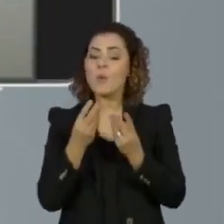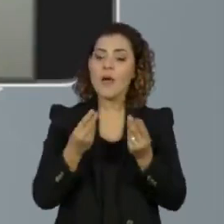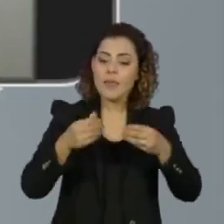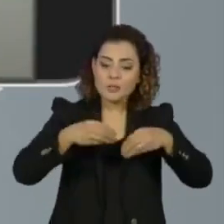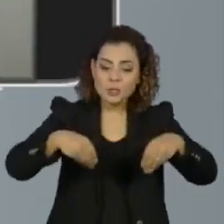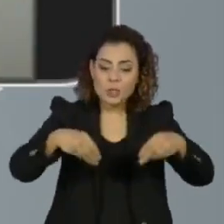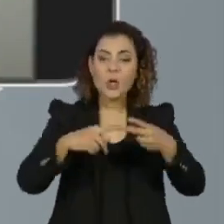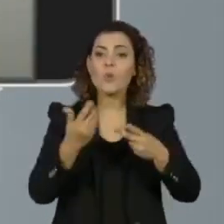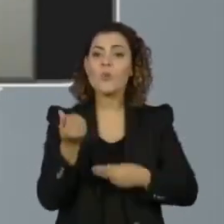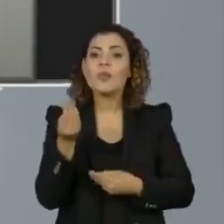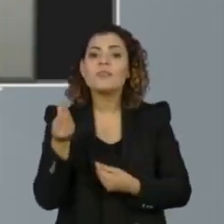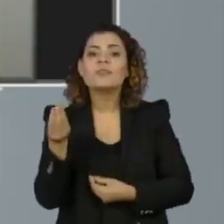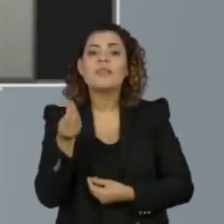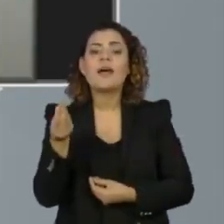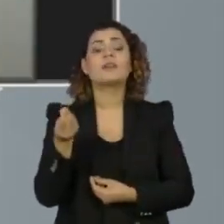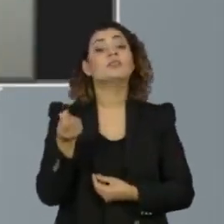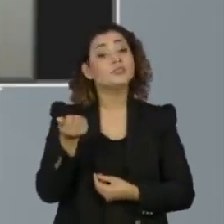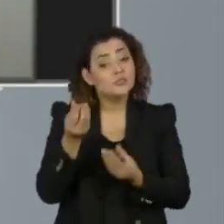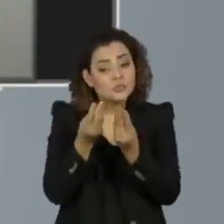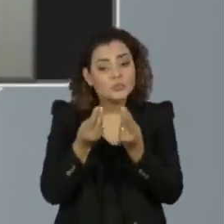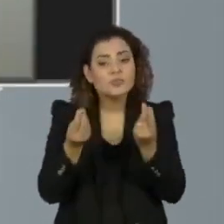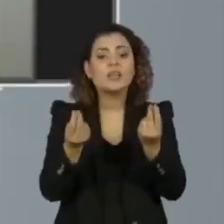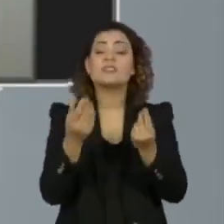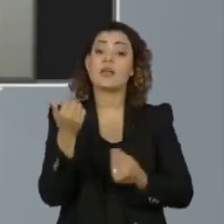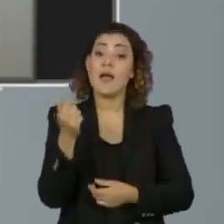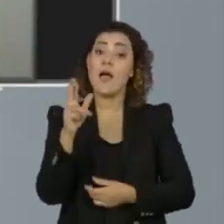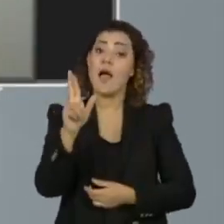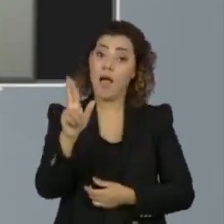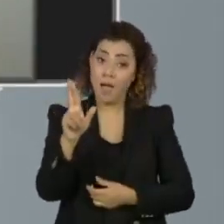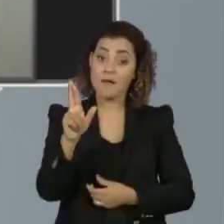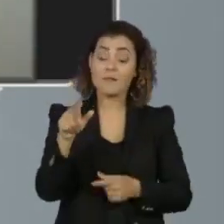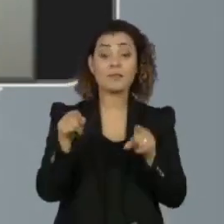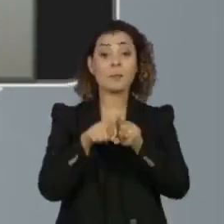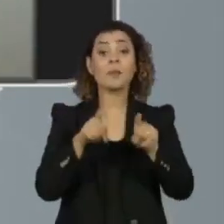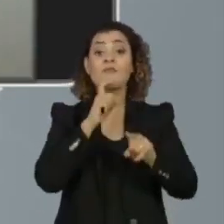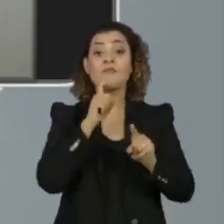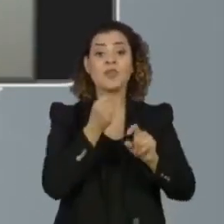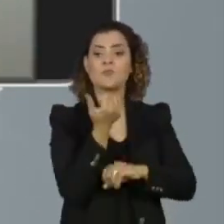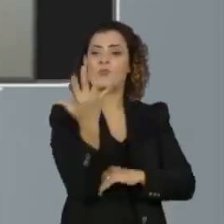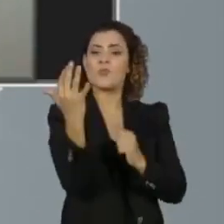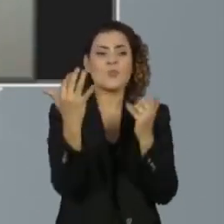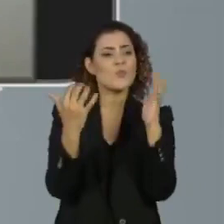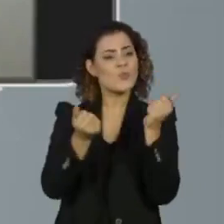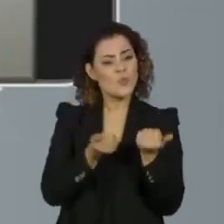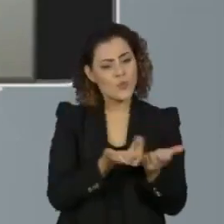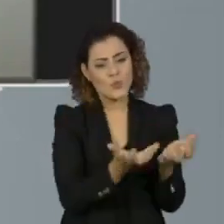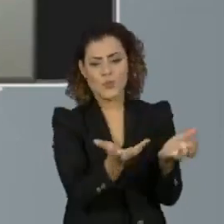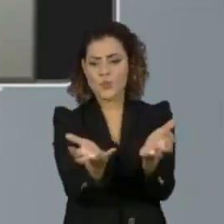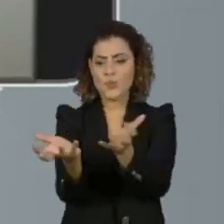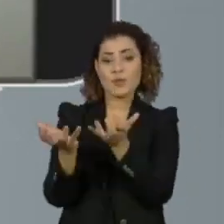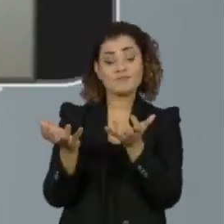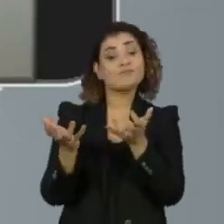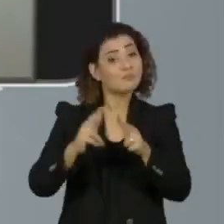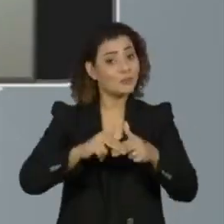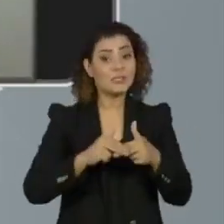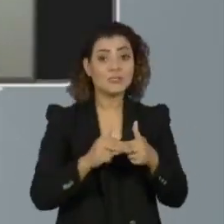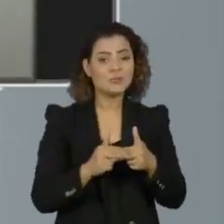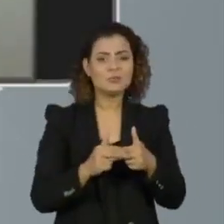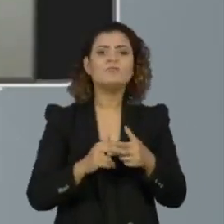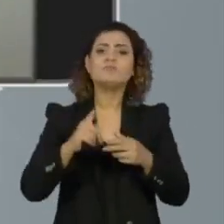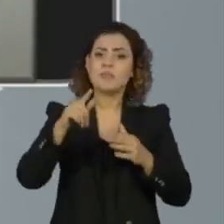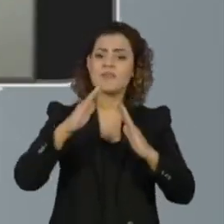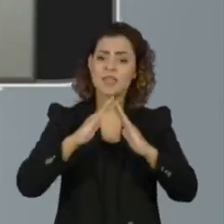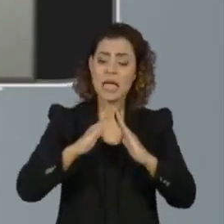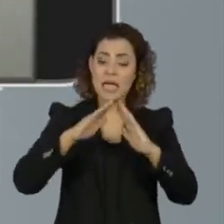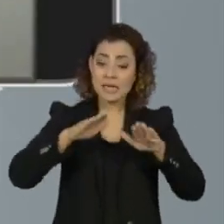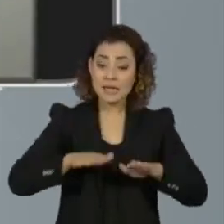solo, qualidade do ar, espaços verdes, né? Então, não há dúvidas, ainda mais nesse momento, né? Então, você tem que ficar